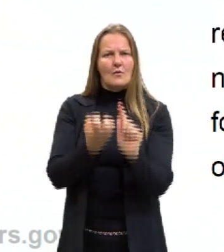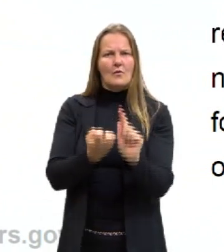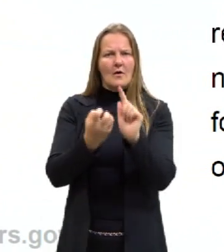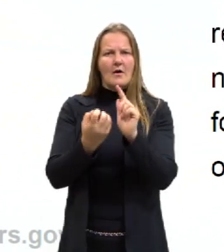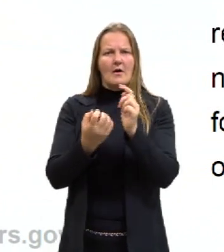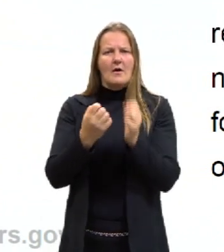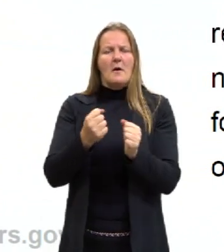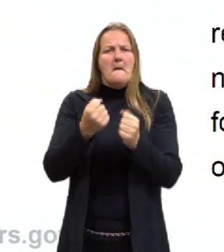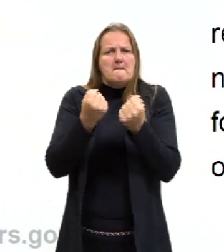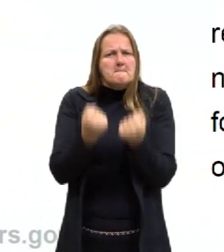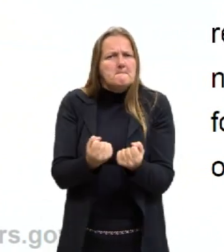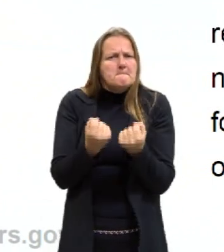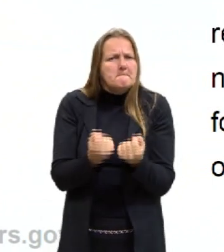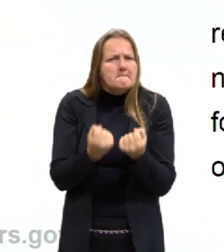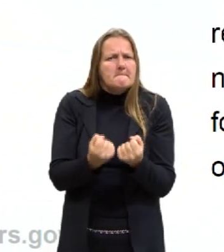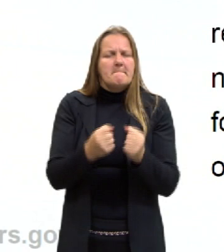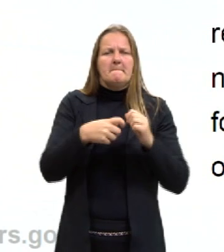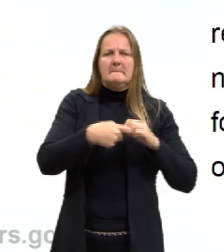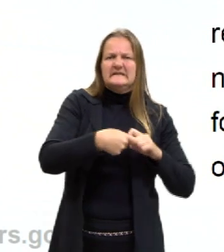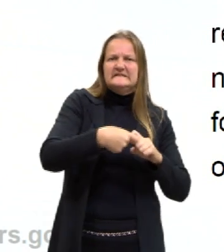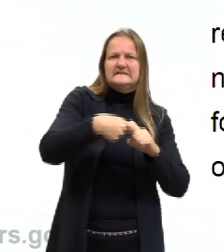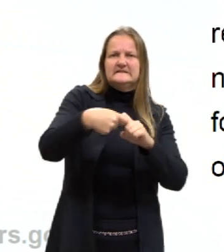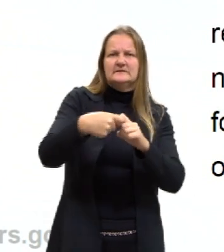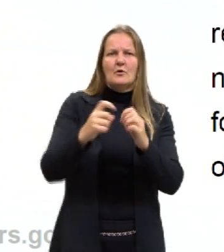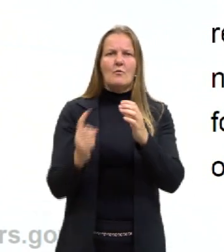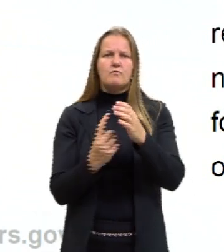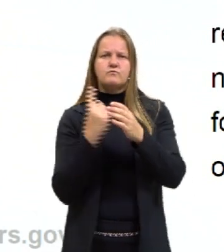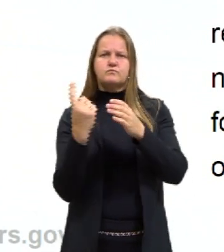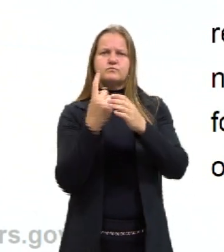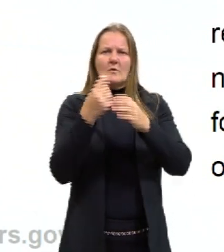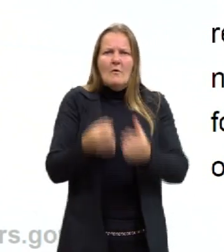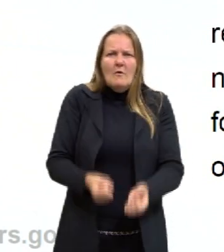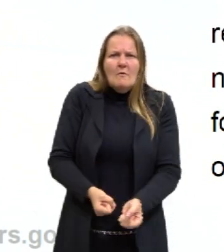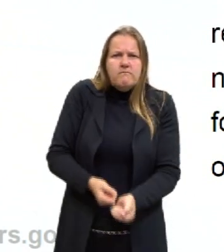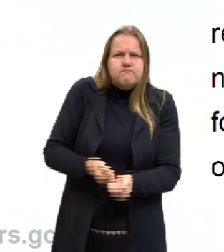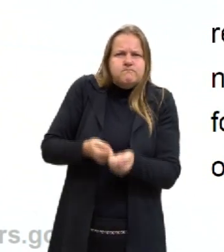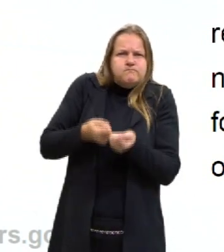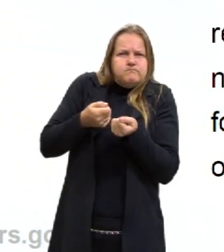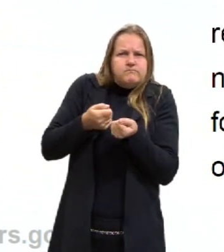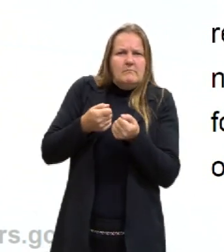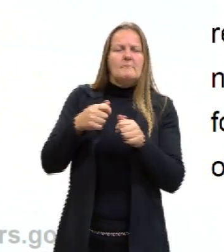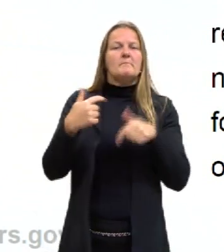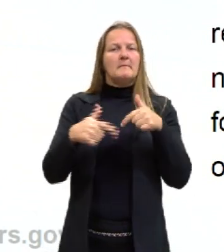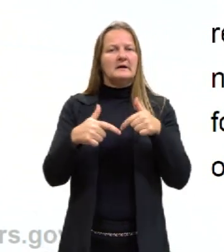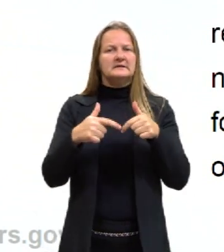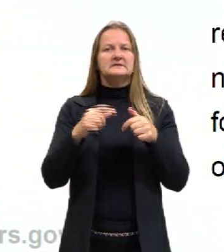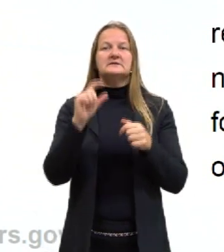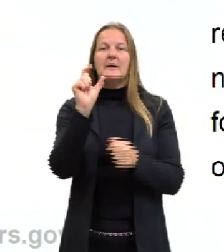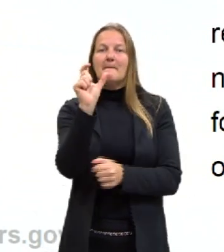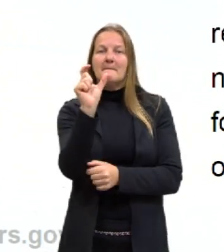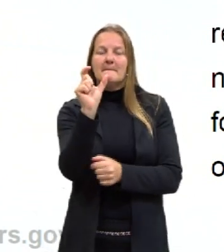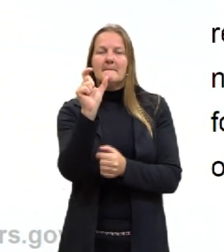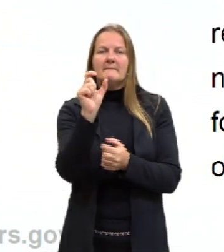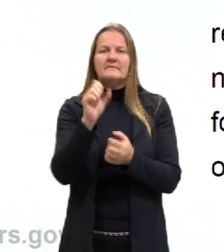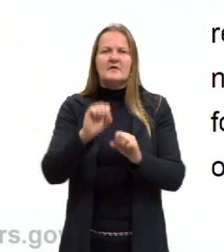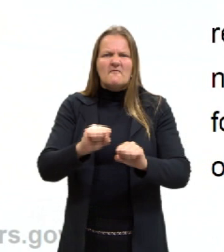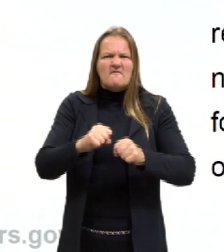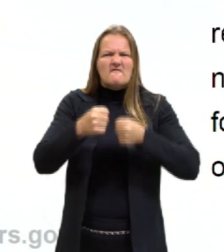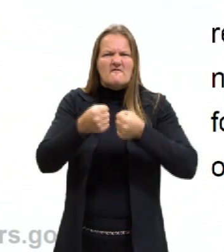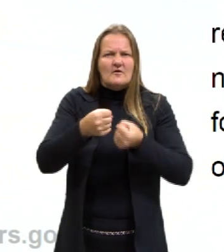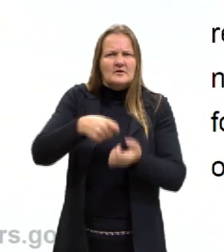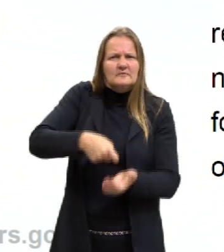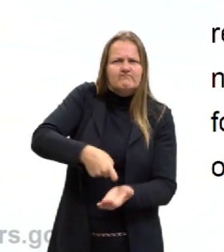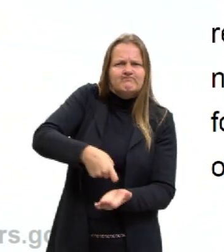pesada for a carga ou mais alta ela for erguida, maior é o trabalho realizado. Para ser